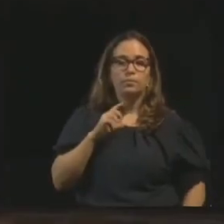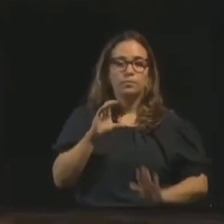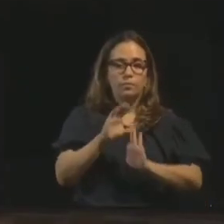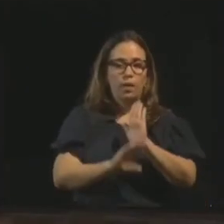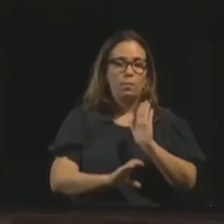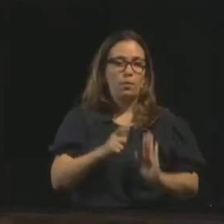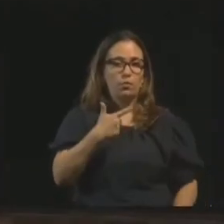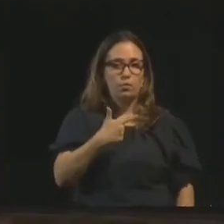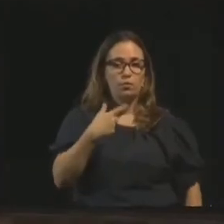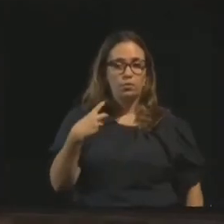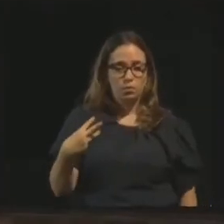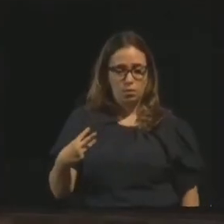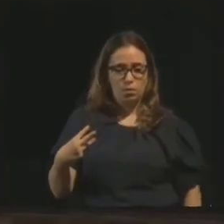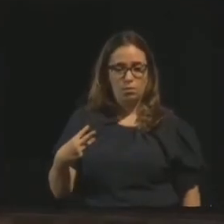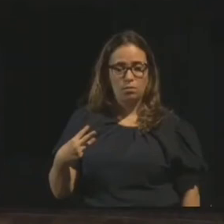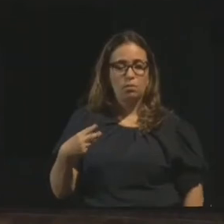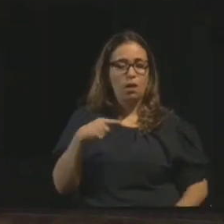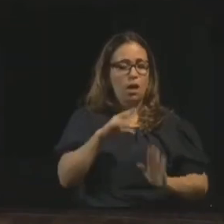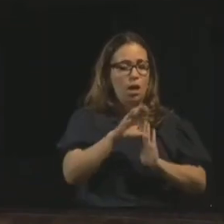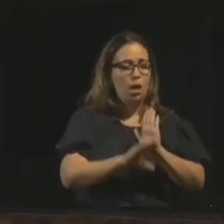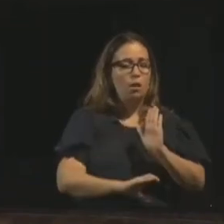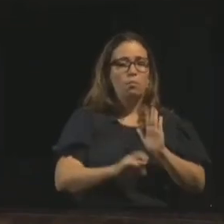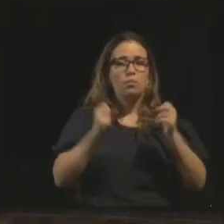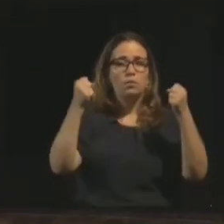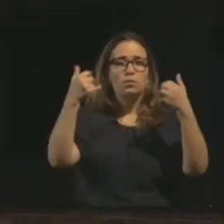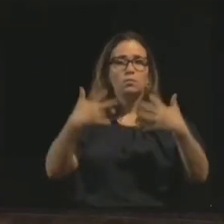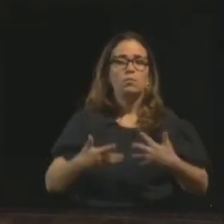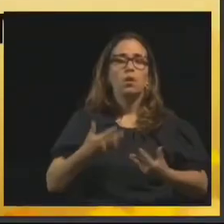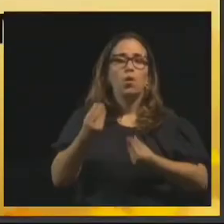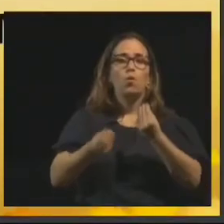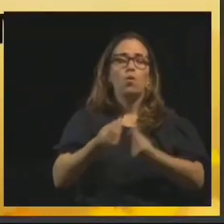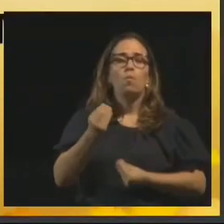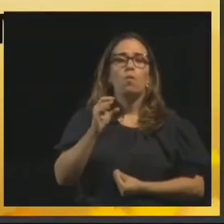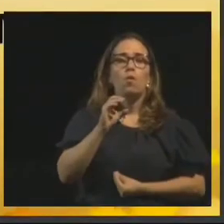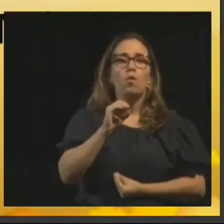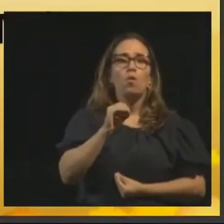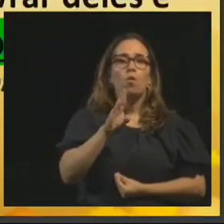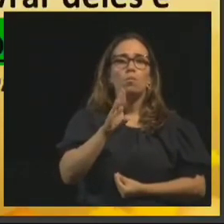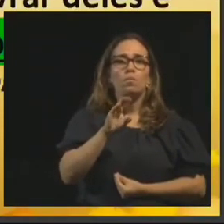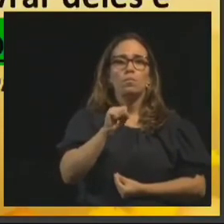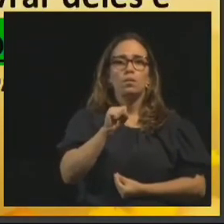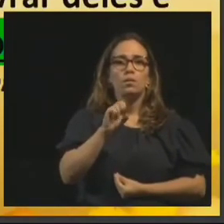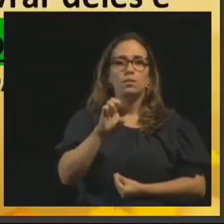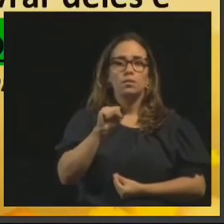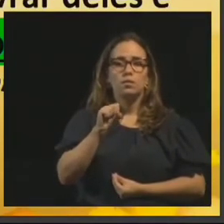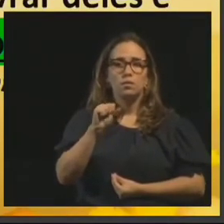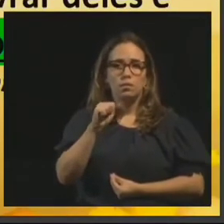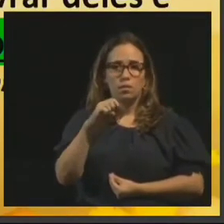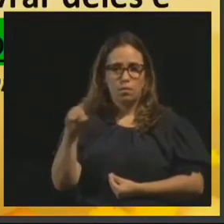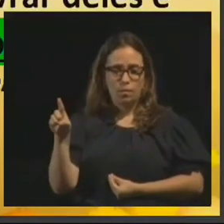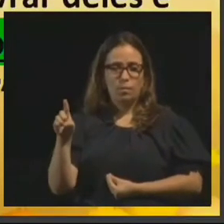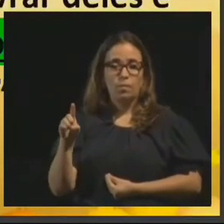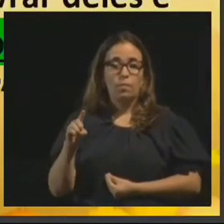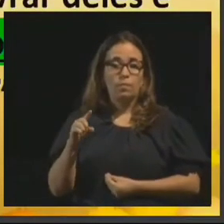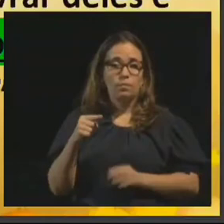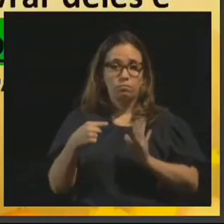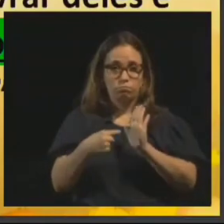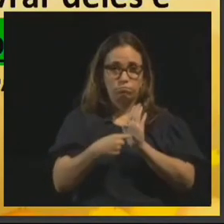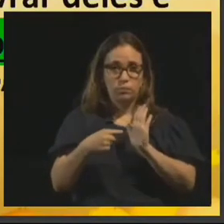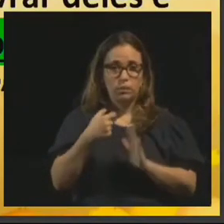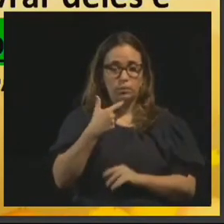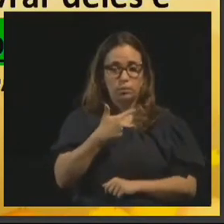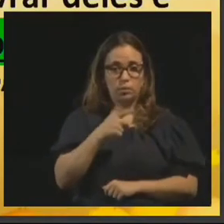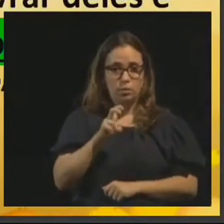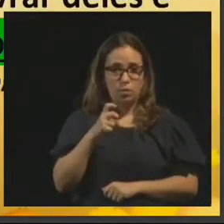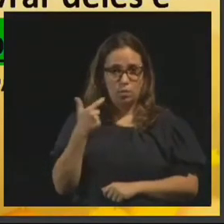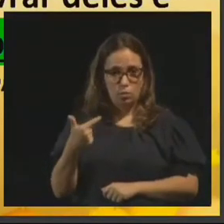capítulo 23. É um capítulo só sobre a obsessão dos médiums. O é que diz Allan Kardec? O item 252. Ressalta